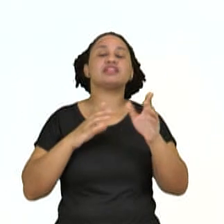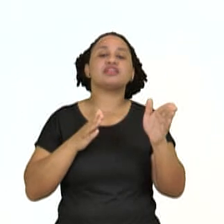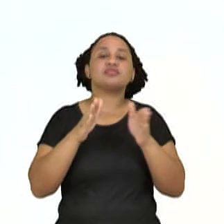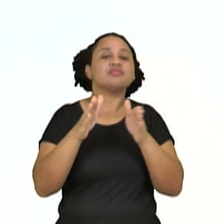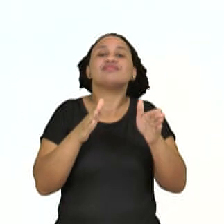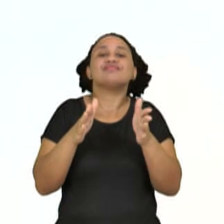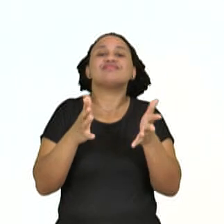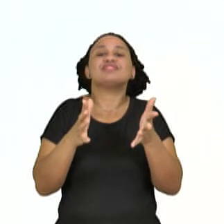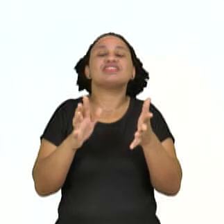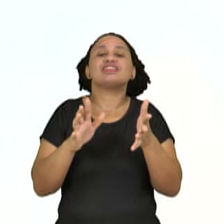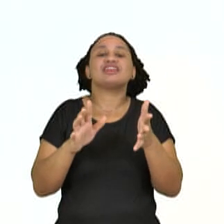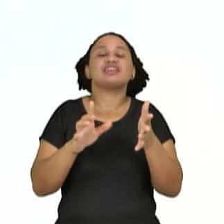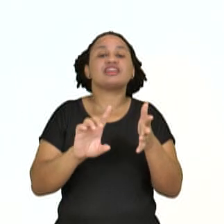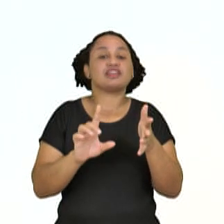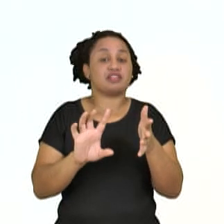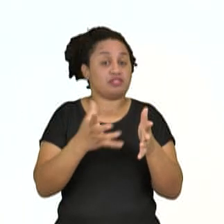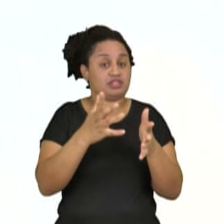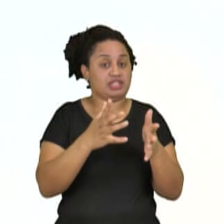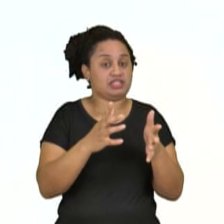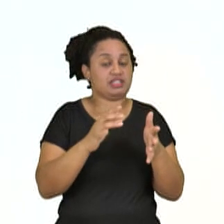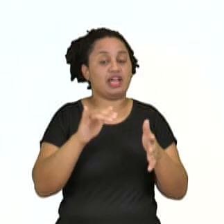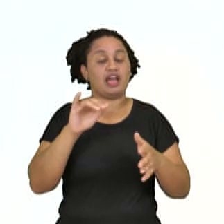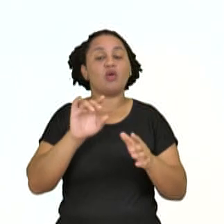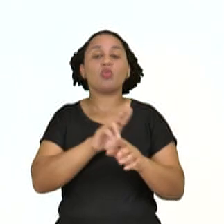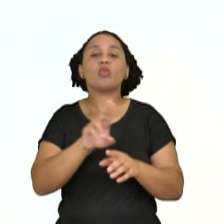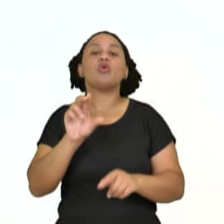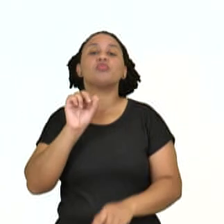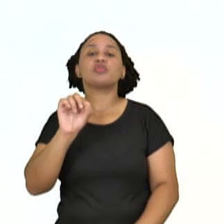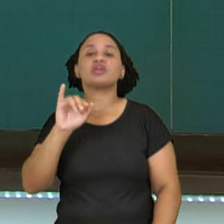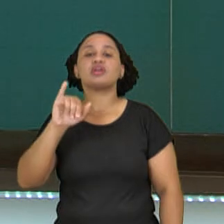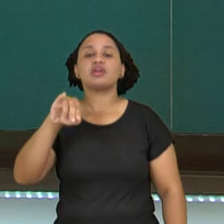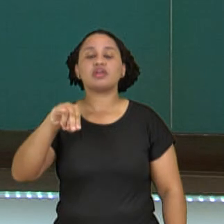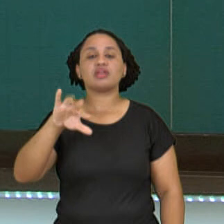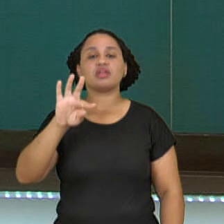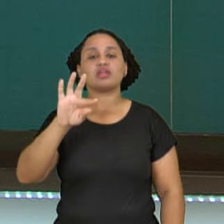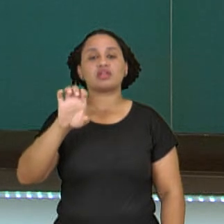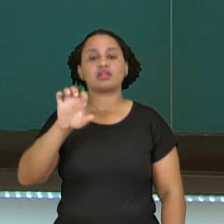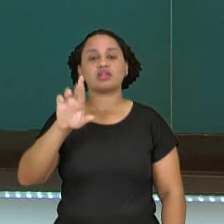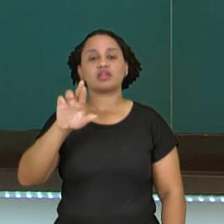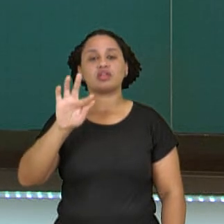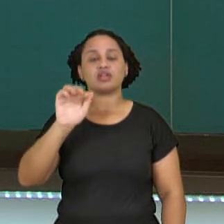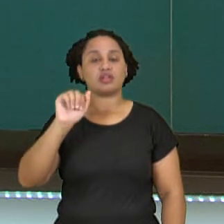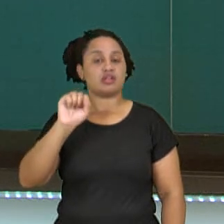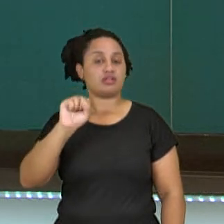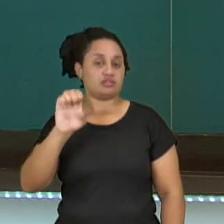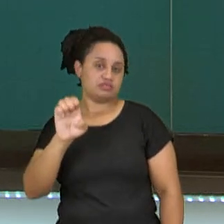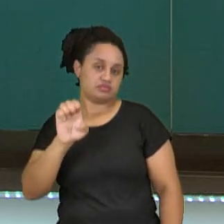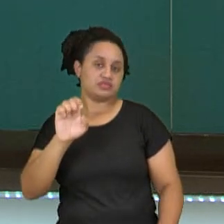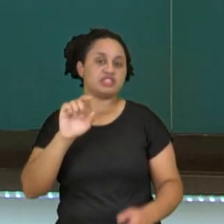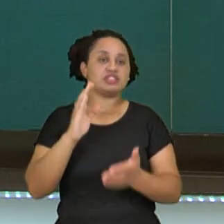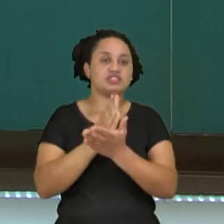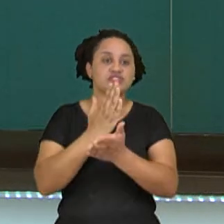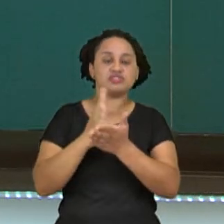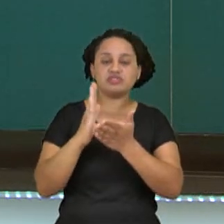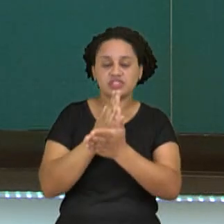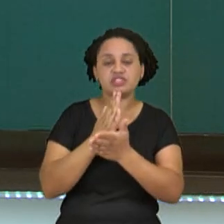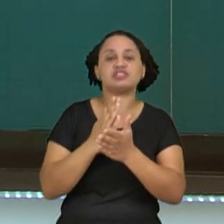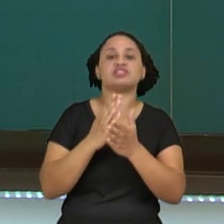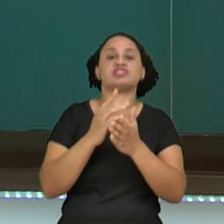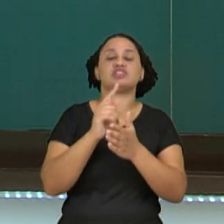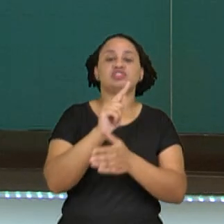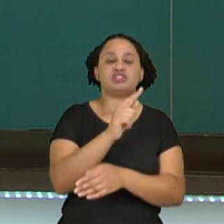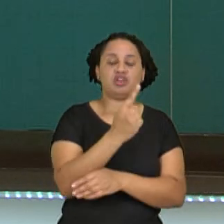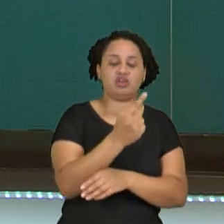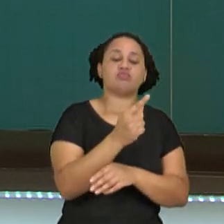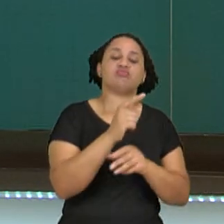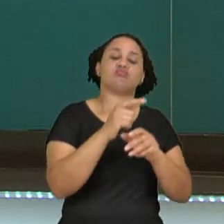ocorrendo divisão celular? A gente chama de intérfase. A intérfase está dividida em G1, onde a célula está cumprindo as funções dela, está